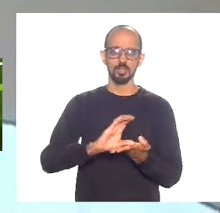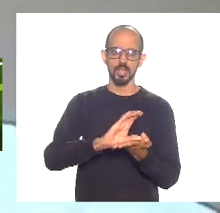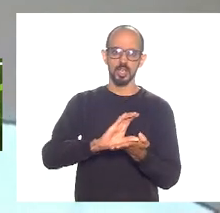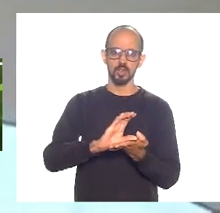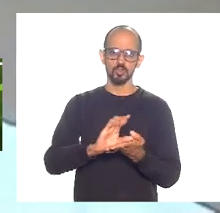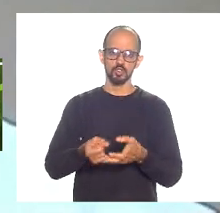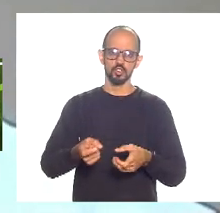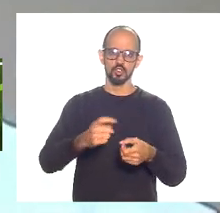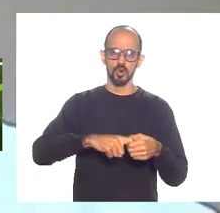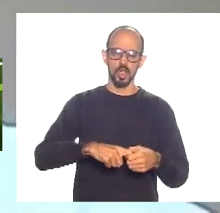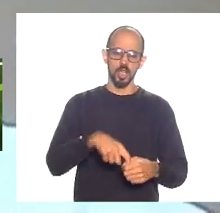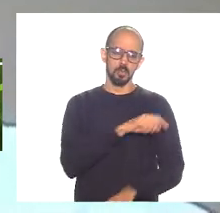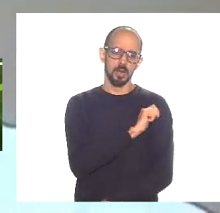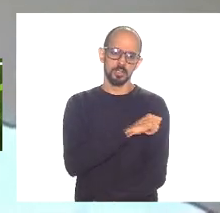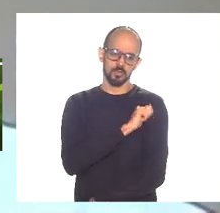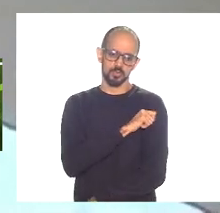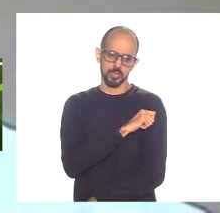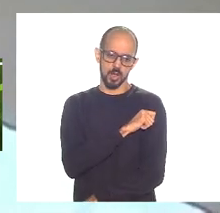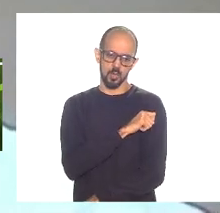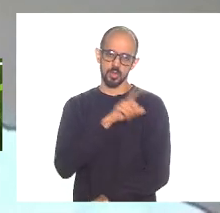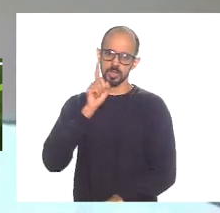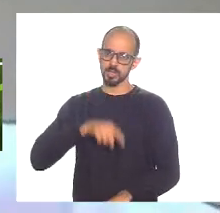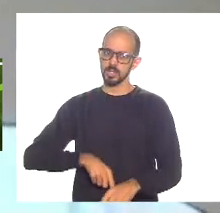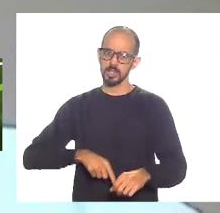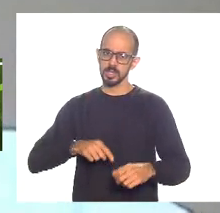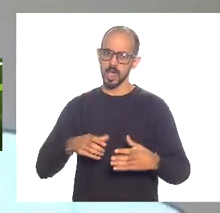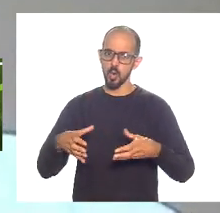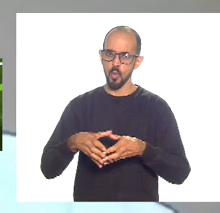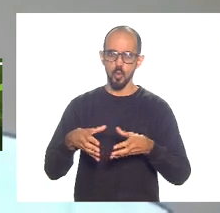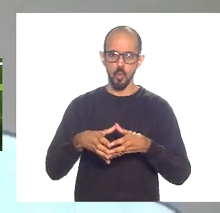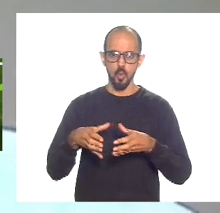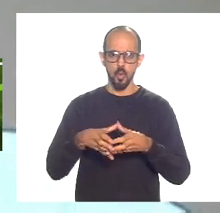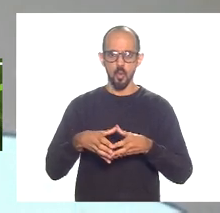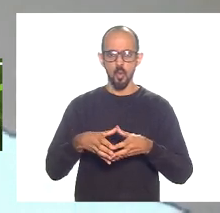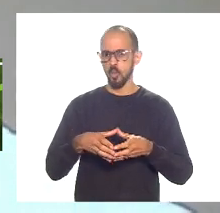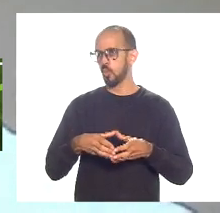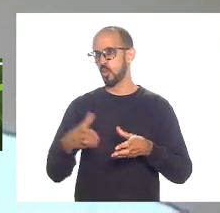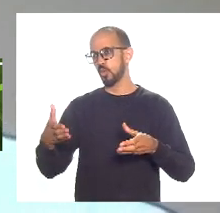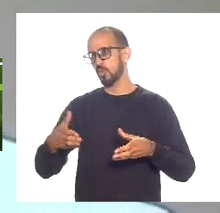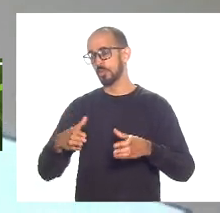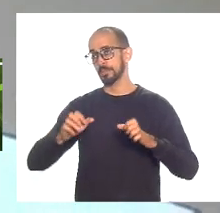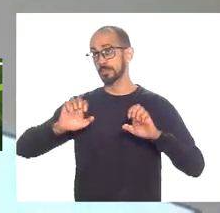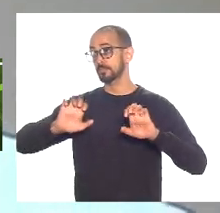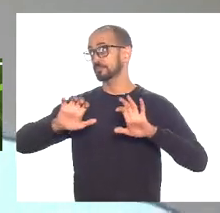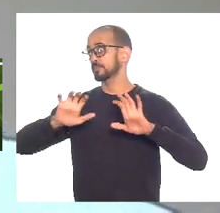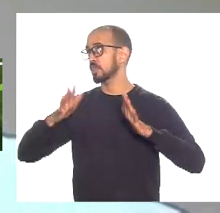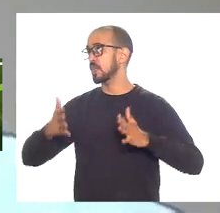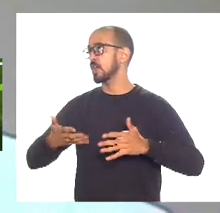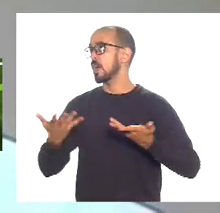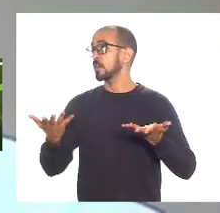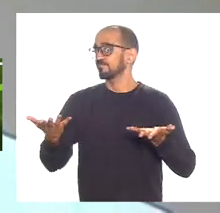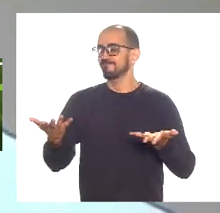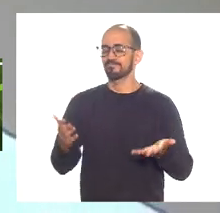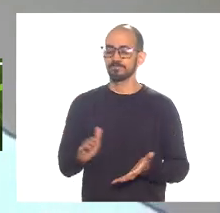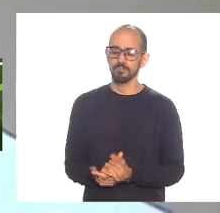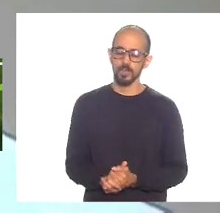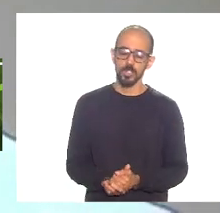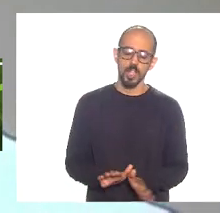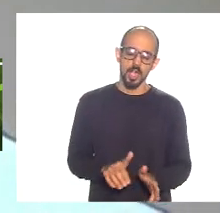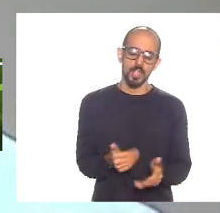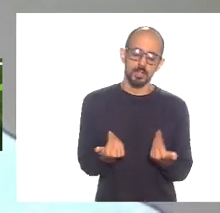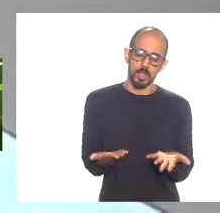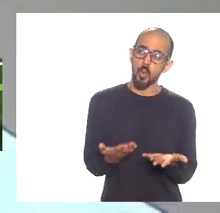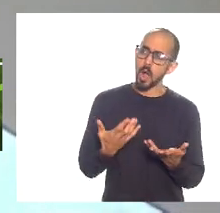essa troika que não pensa o Rio de Janeiro que não pensa o Rio de Janeiro e mais eu acho que mesmo a adesão